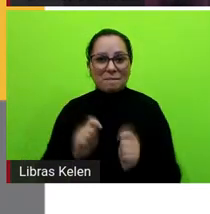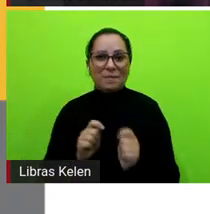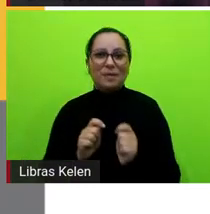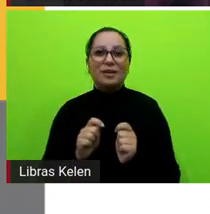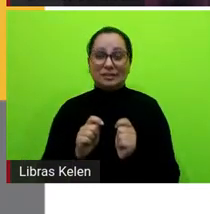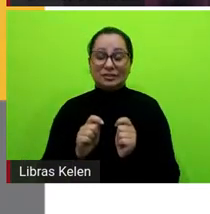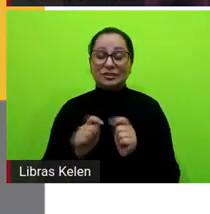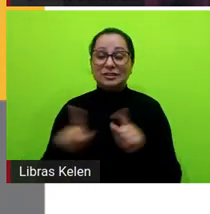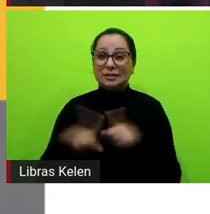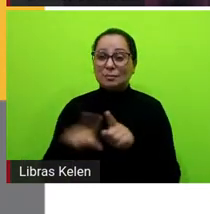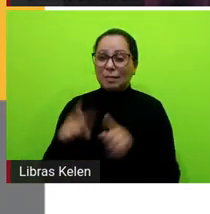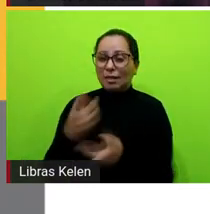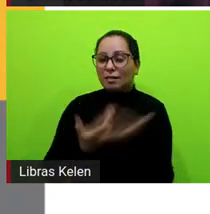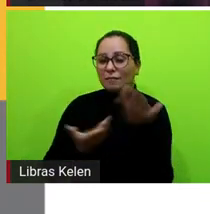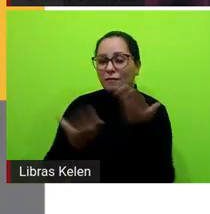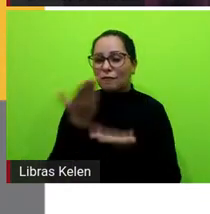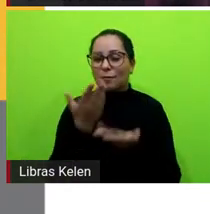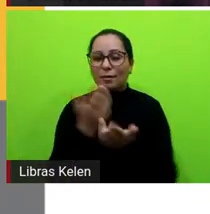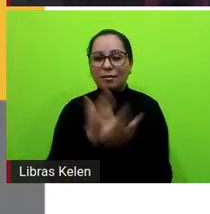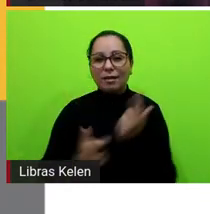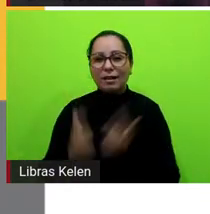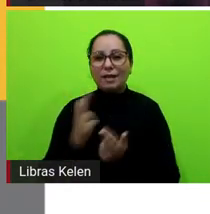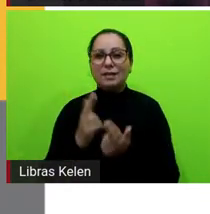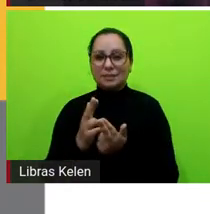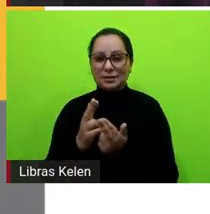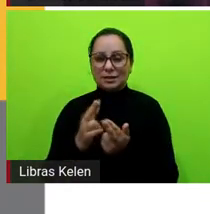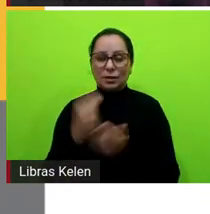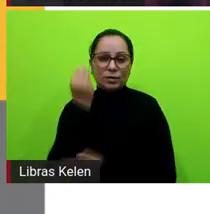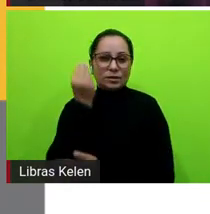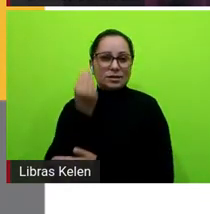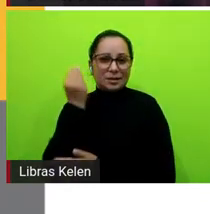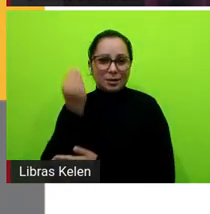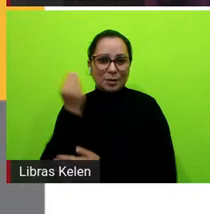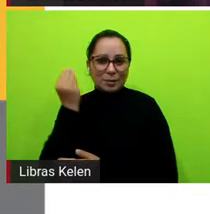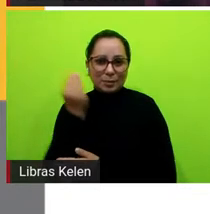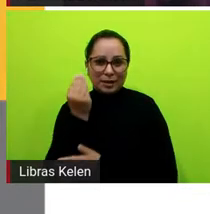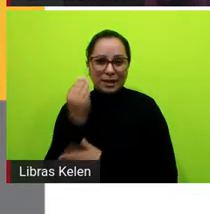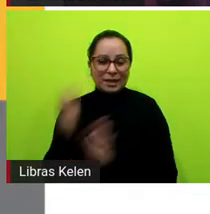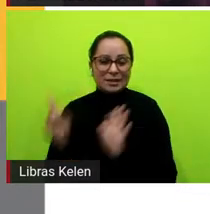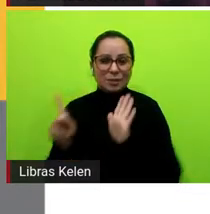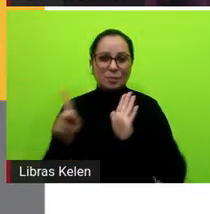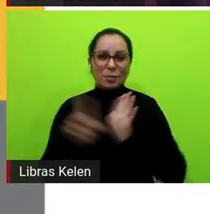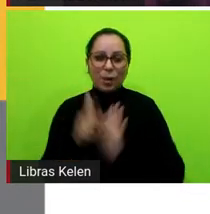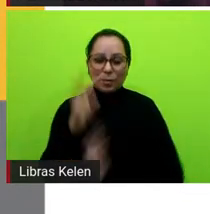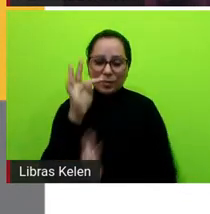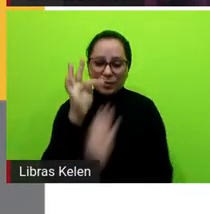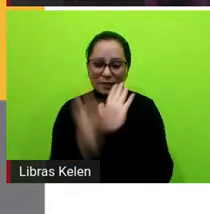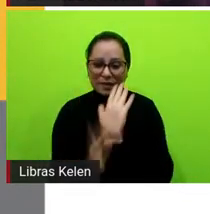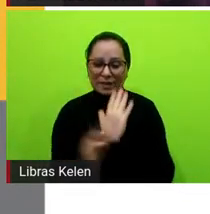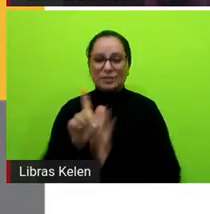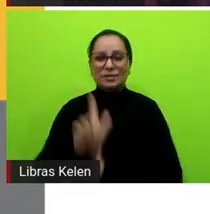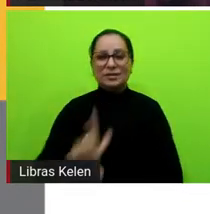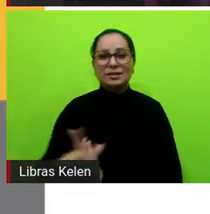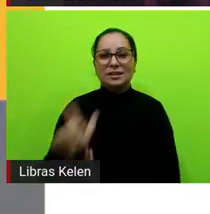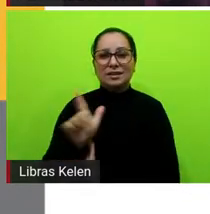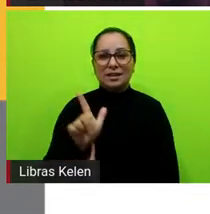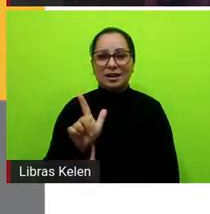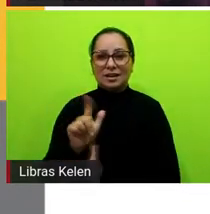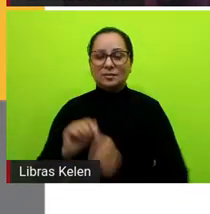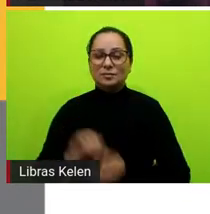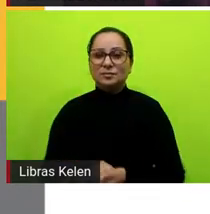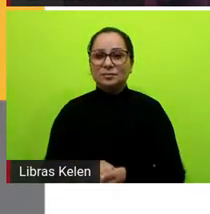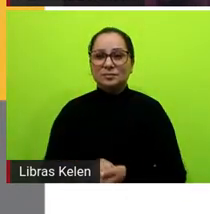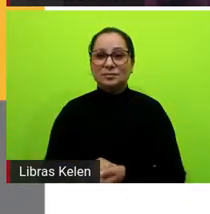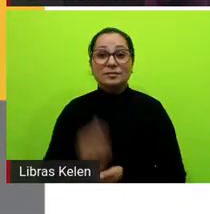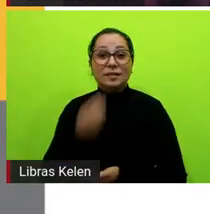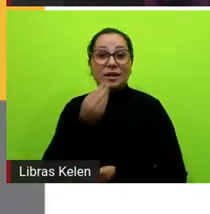envolvimento né nessa experiência estética com o texto literário claro que quando a gente fala